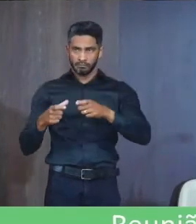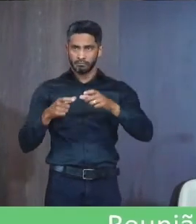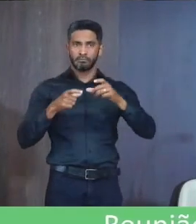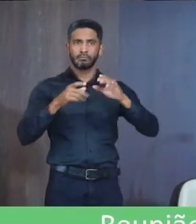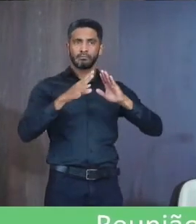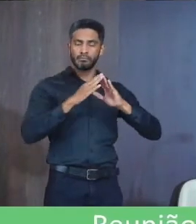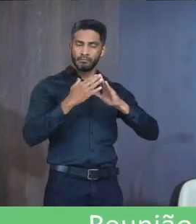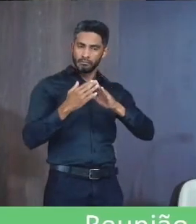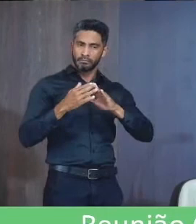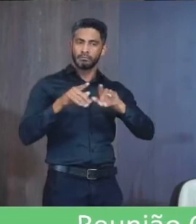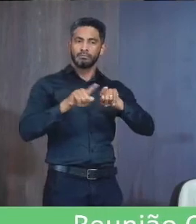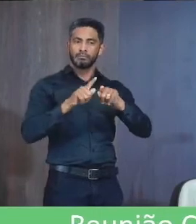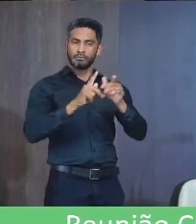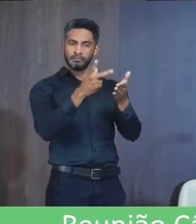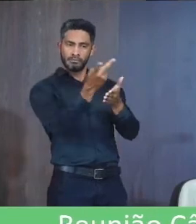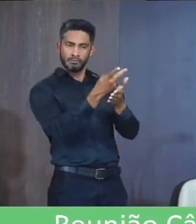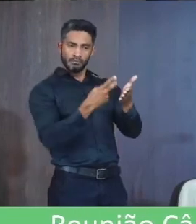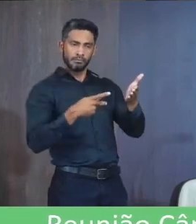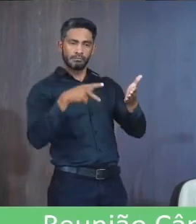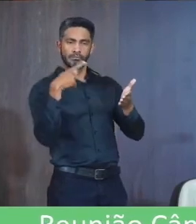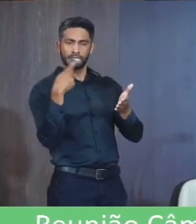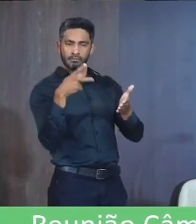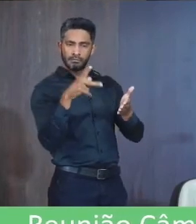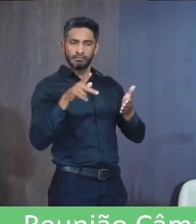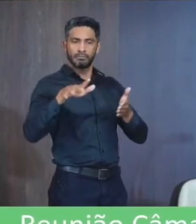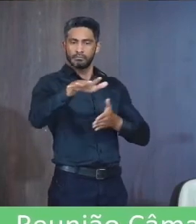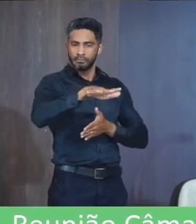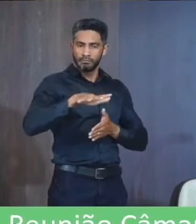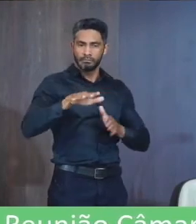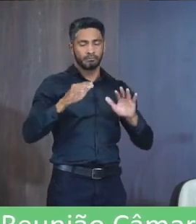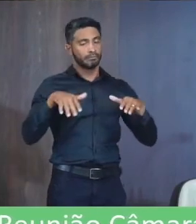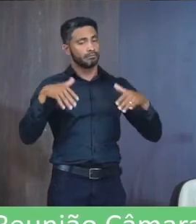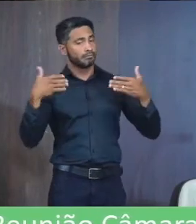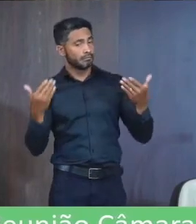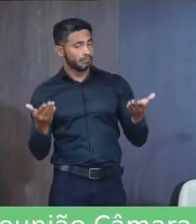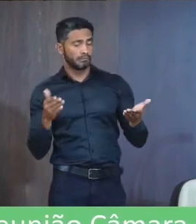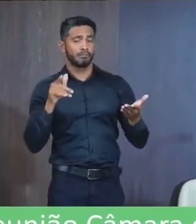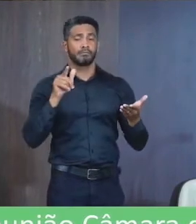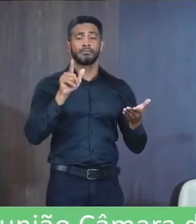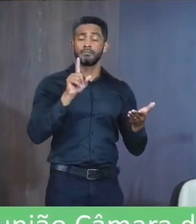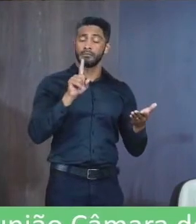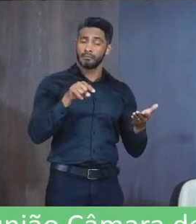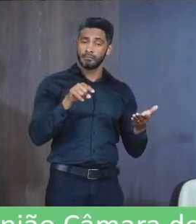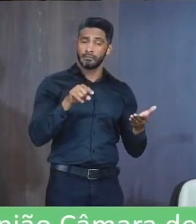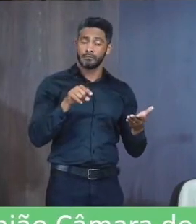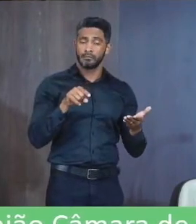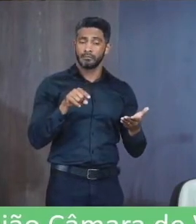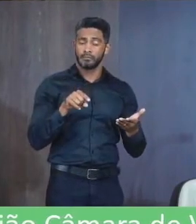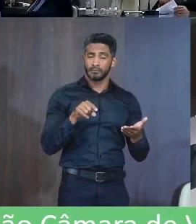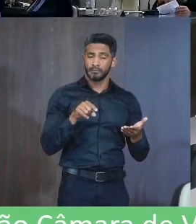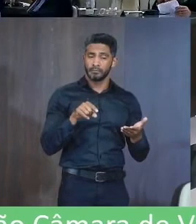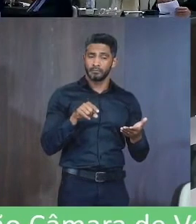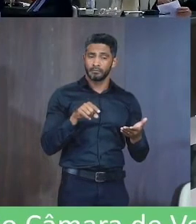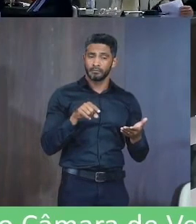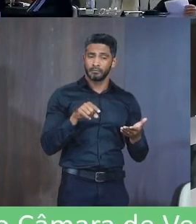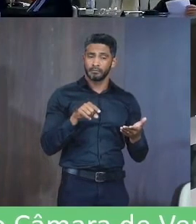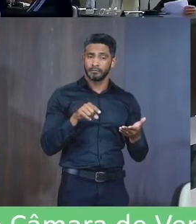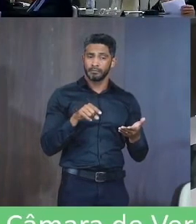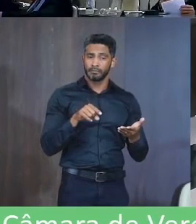logradouros E mapa Crocri Dessas regiões Por fim Científico Ainda Que